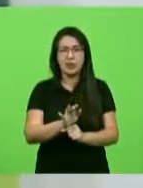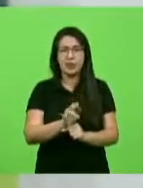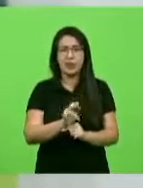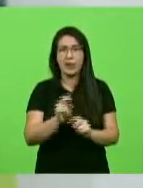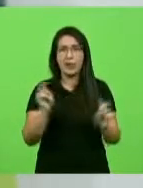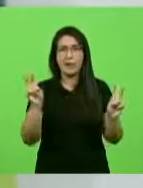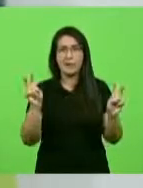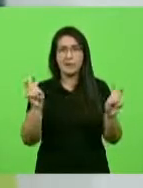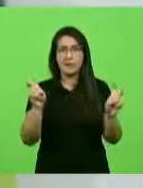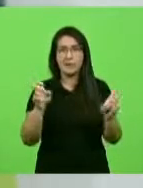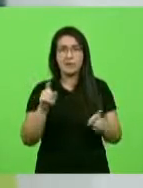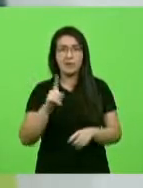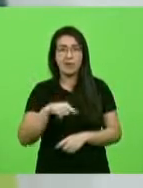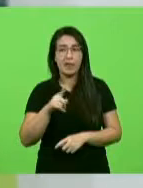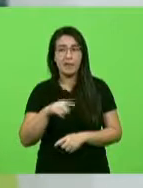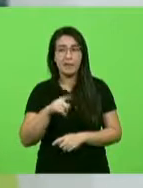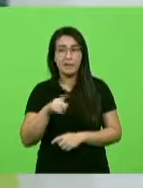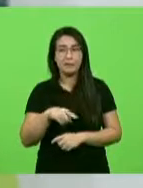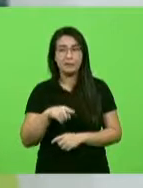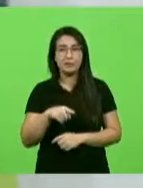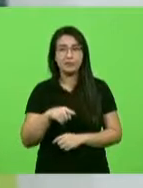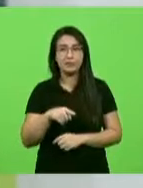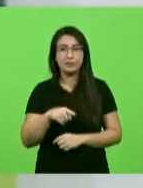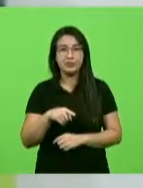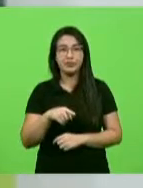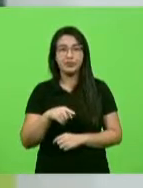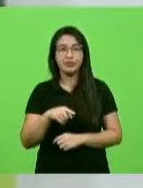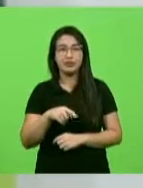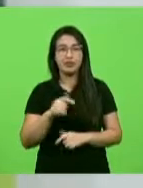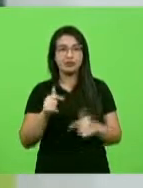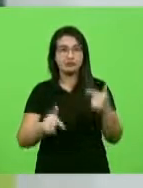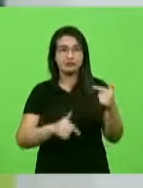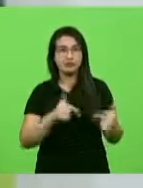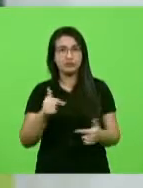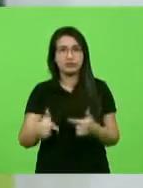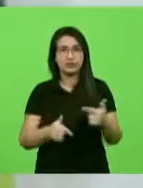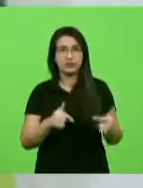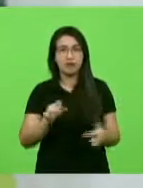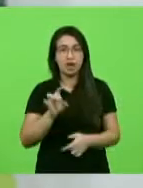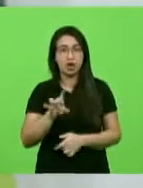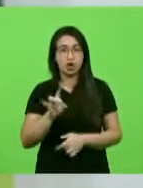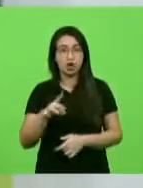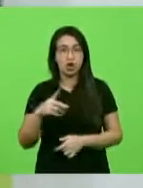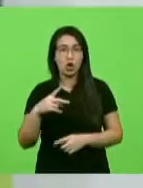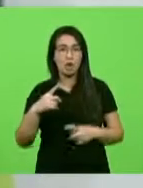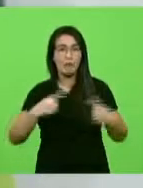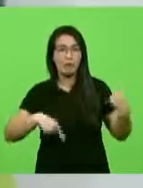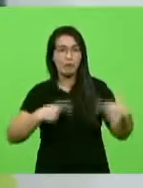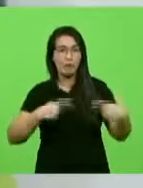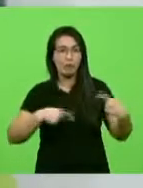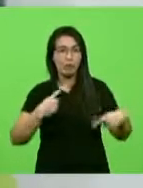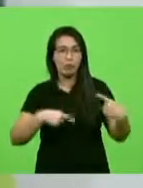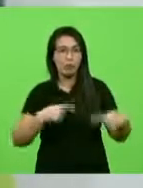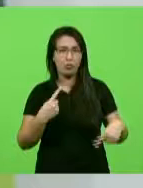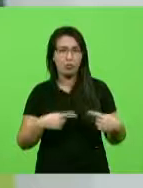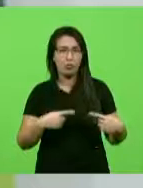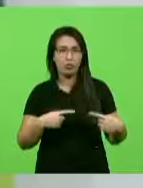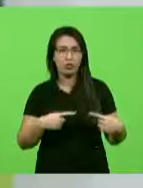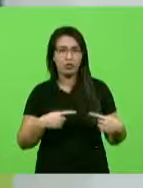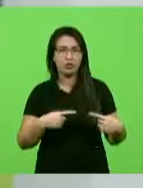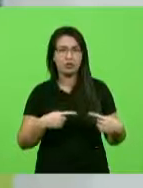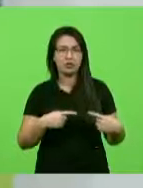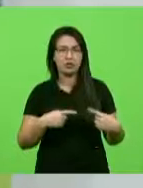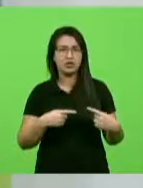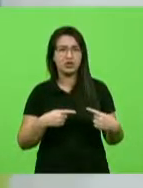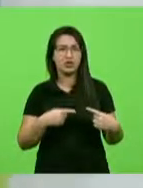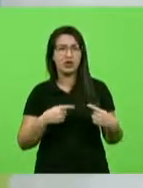mais ávido em trabalhar com políticas de lotação de cargos do que aquilo